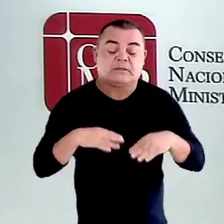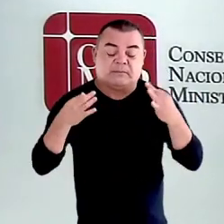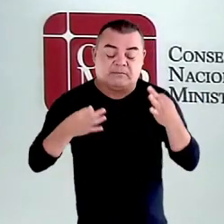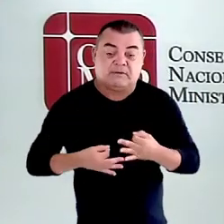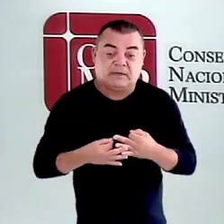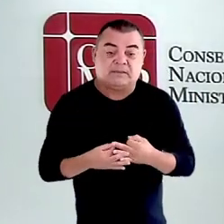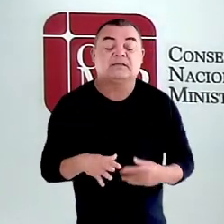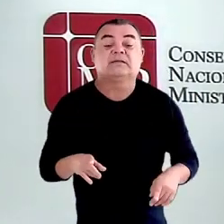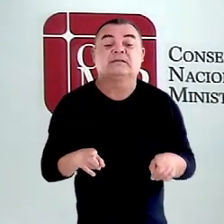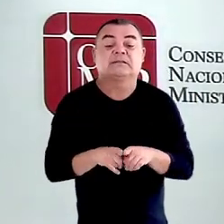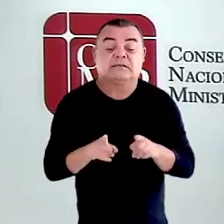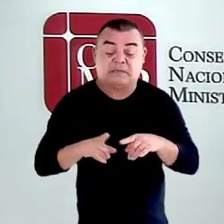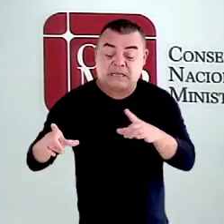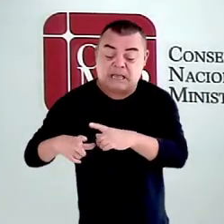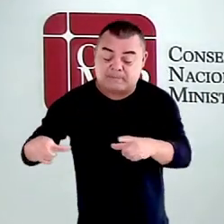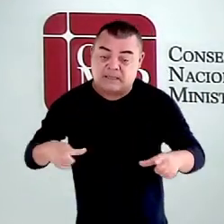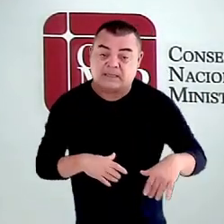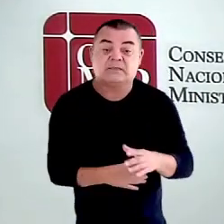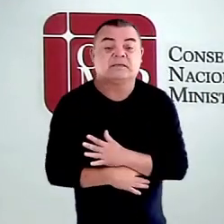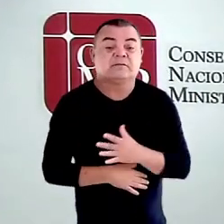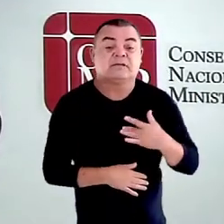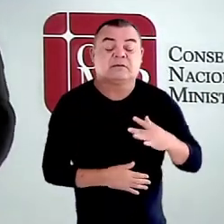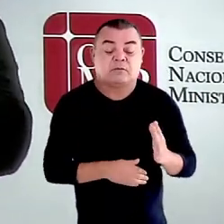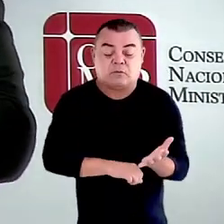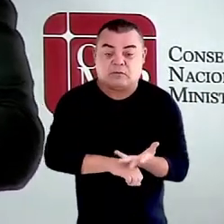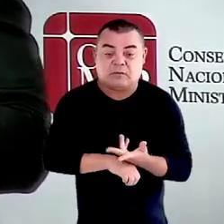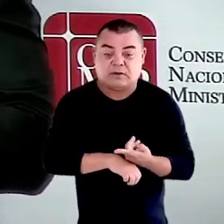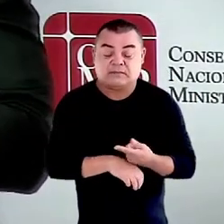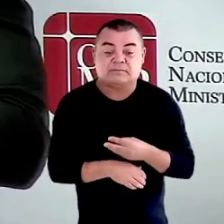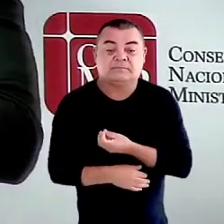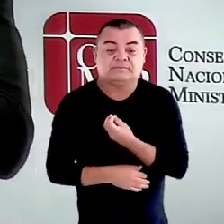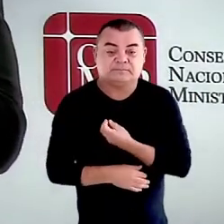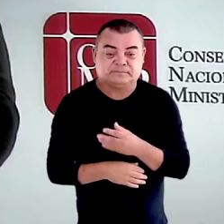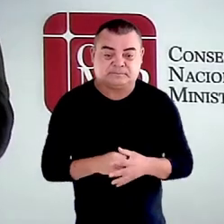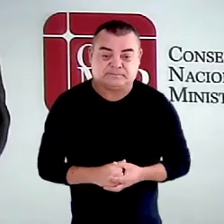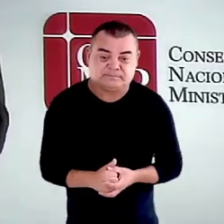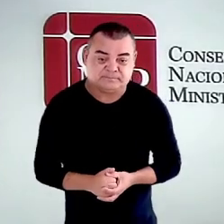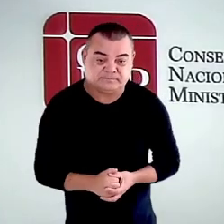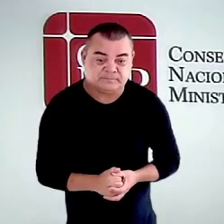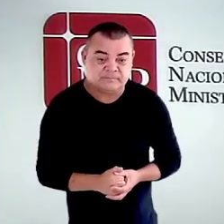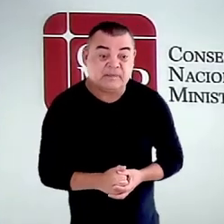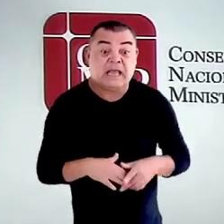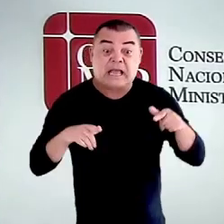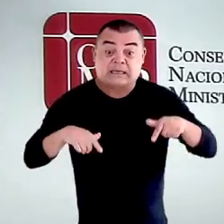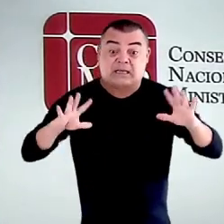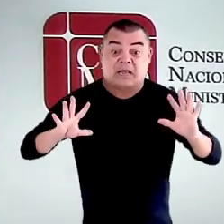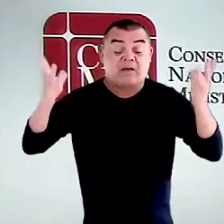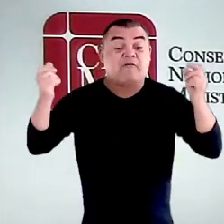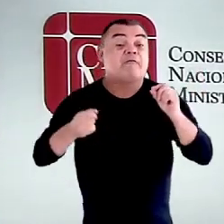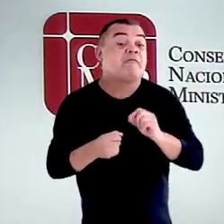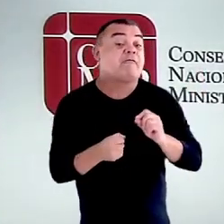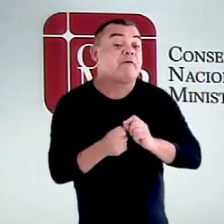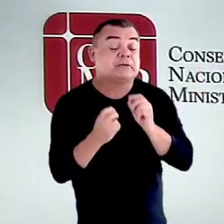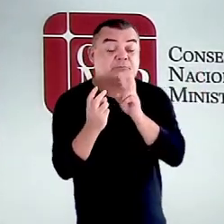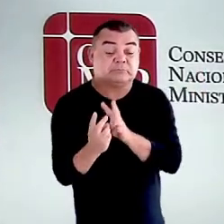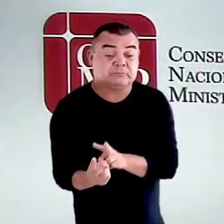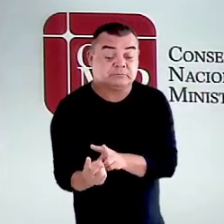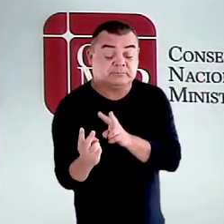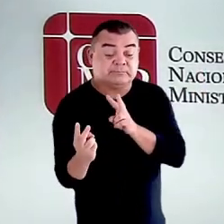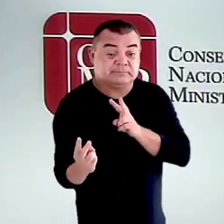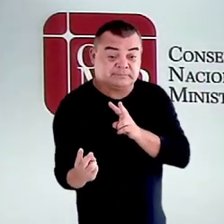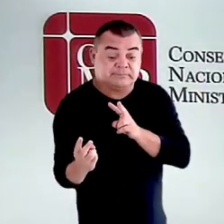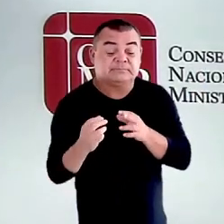alimentos, ambiente saudável e qualidade de vida. Este evento realiza-se em modo, em formato